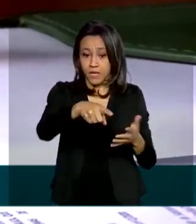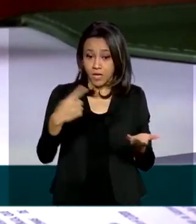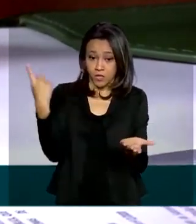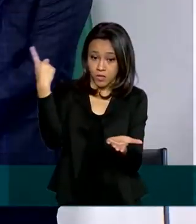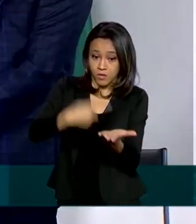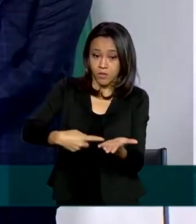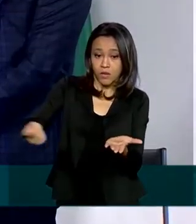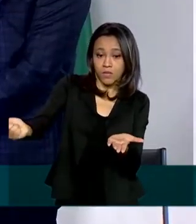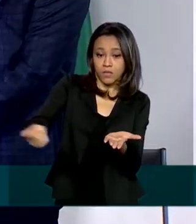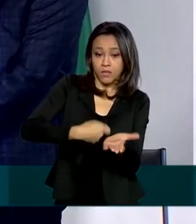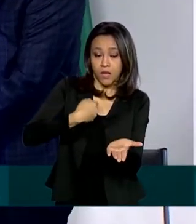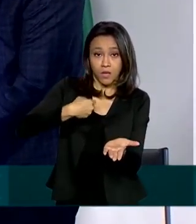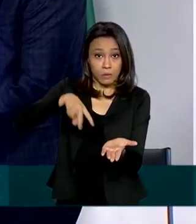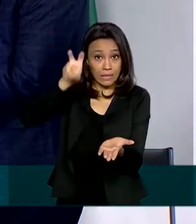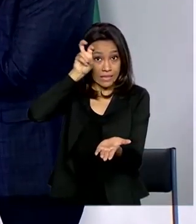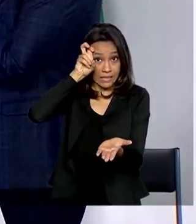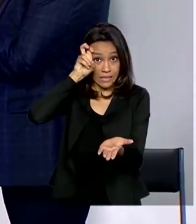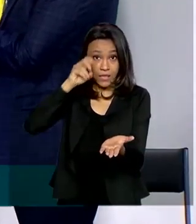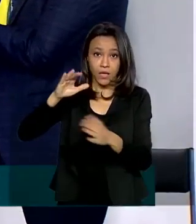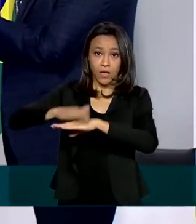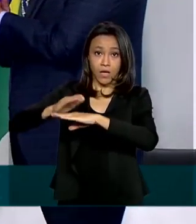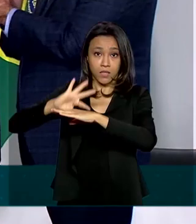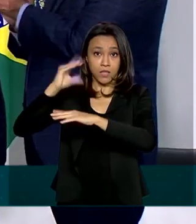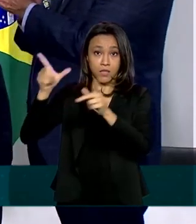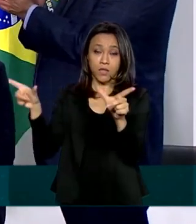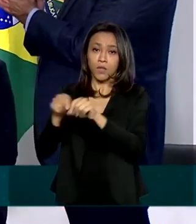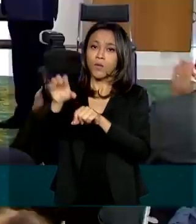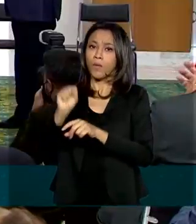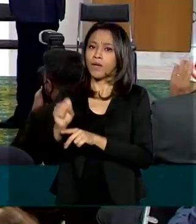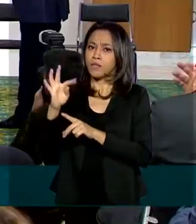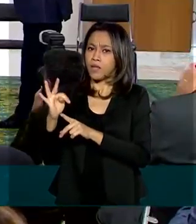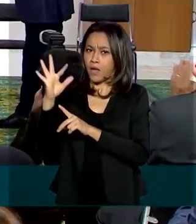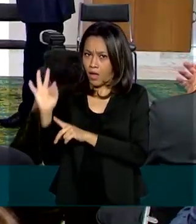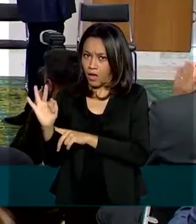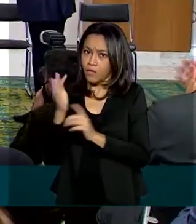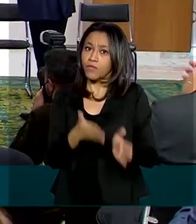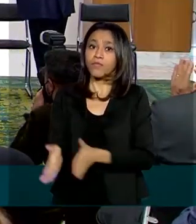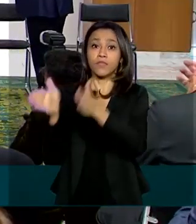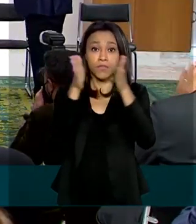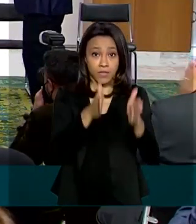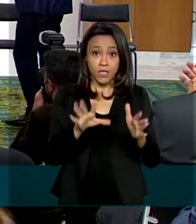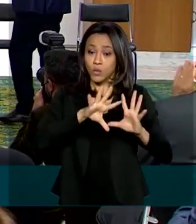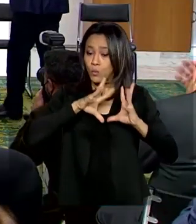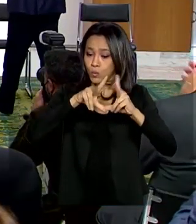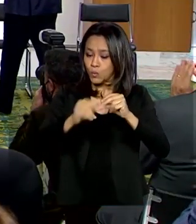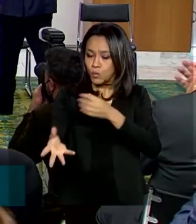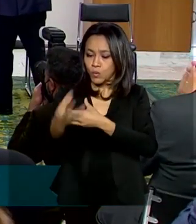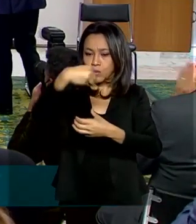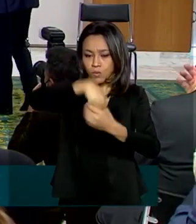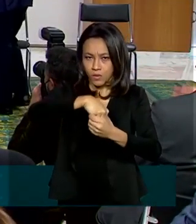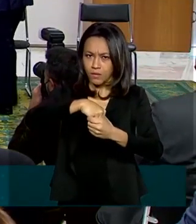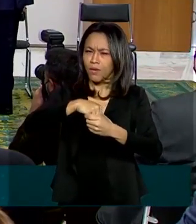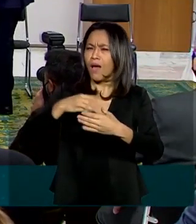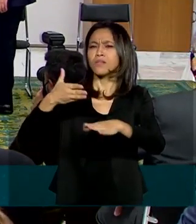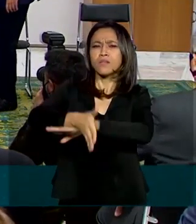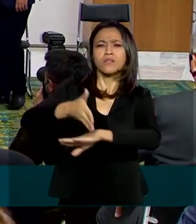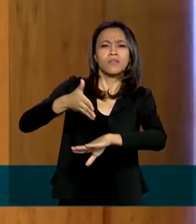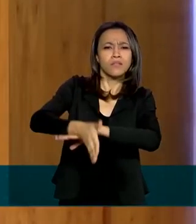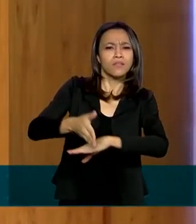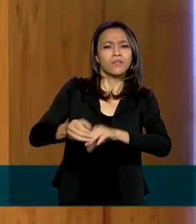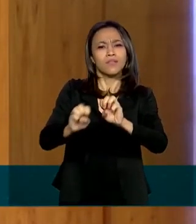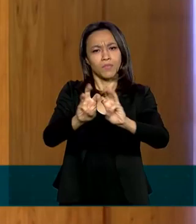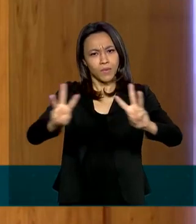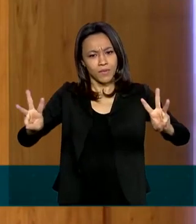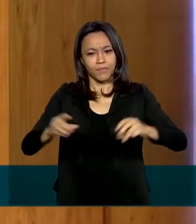-feira, as decisões do STF e a jurisprudência consolidada também passam a ficar acessíveis no portal.